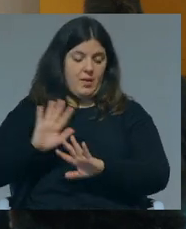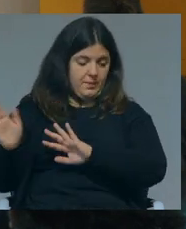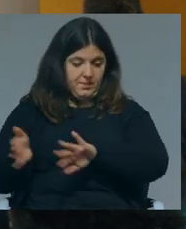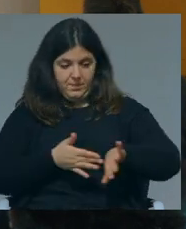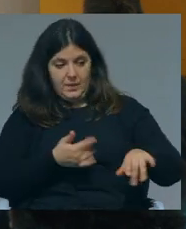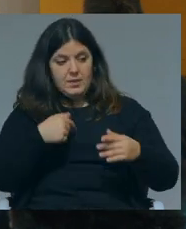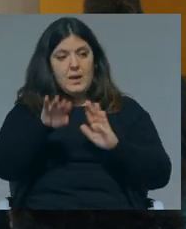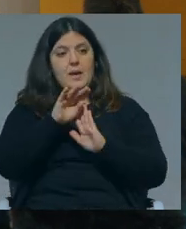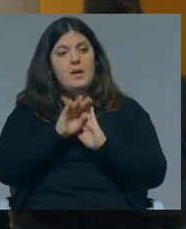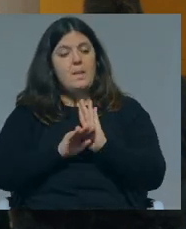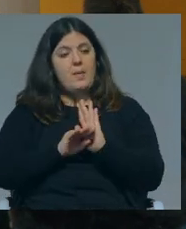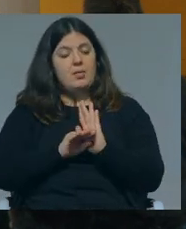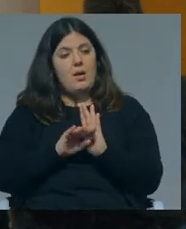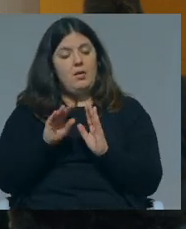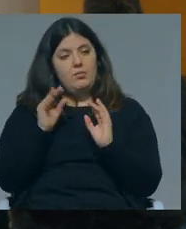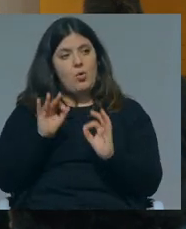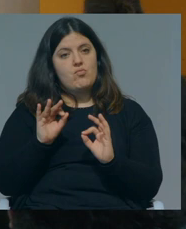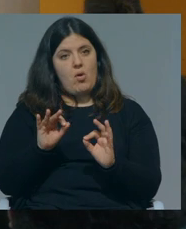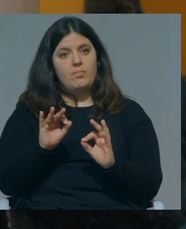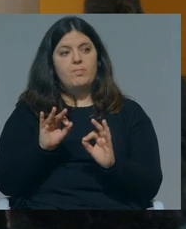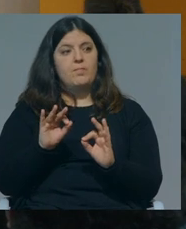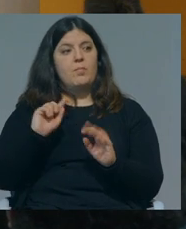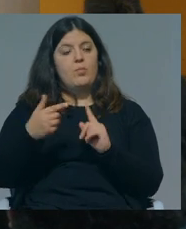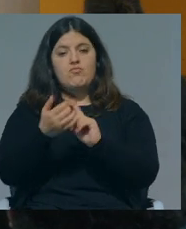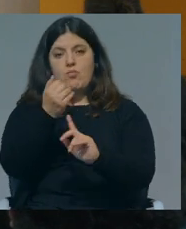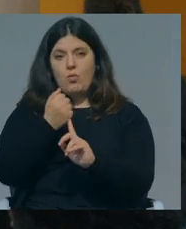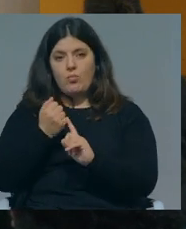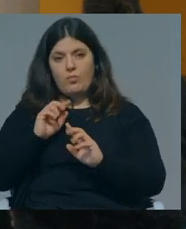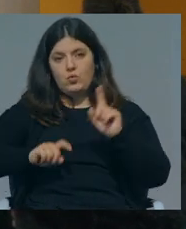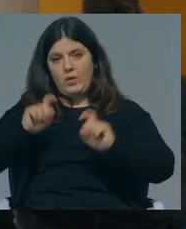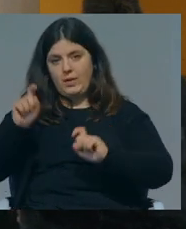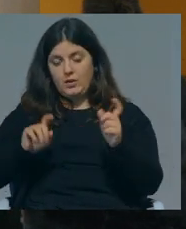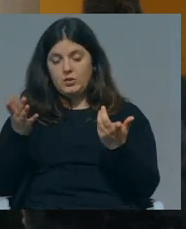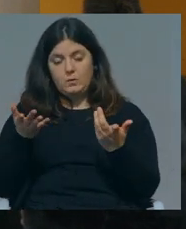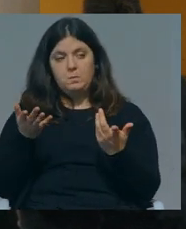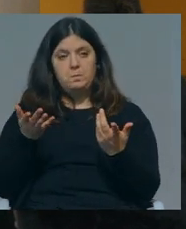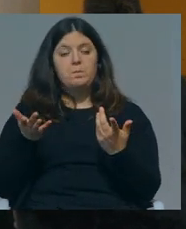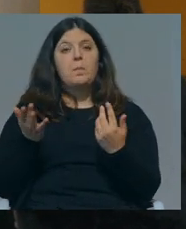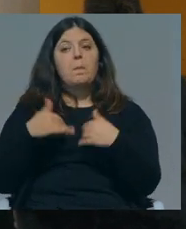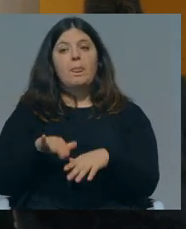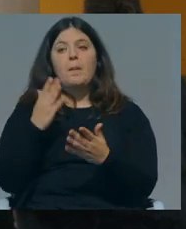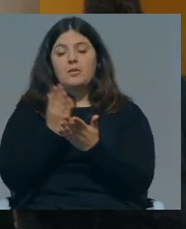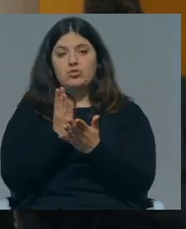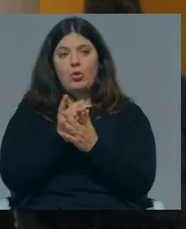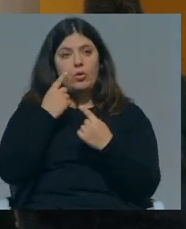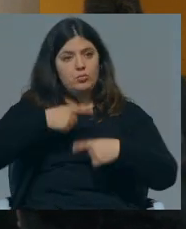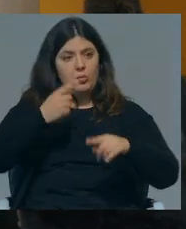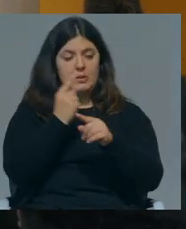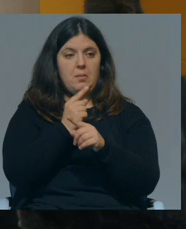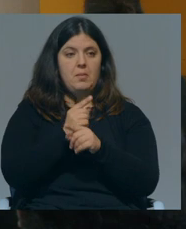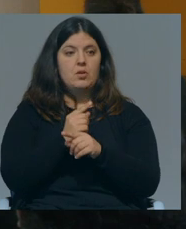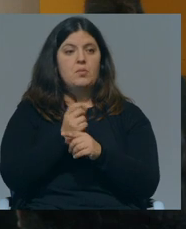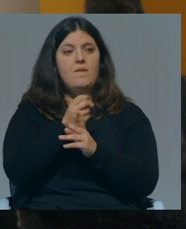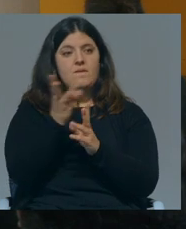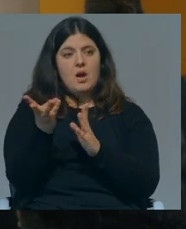elas têm a matéria-prima certa para terem bons resultados nos rankings mas mesmo nas escolas públicas há